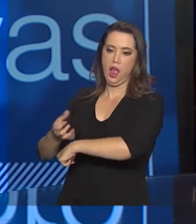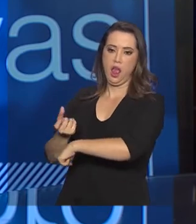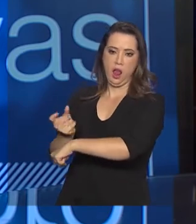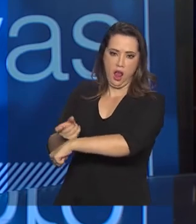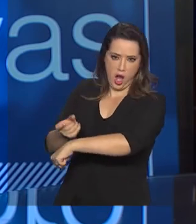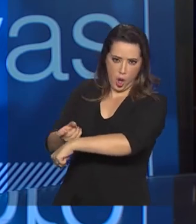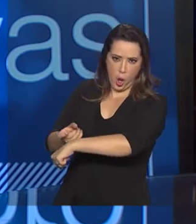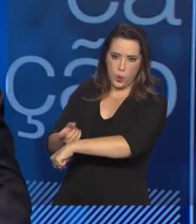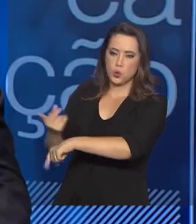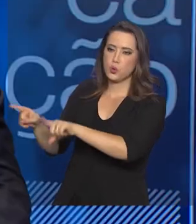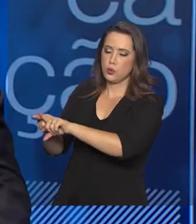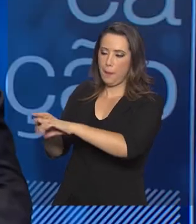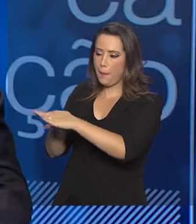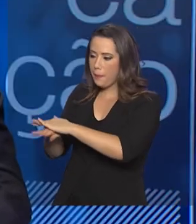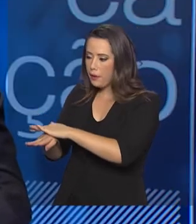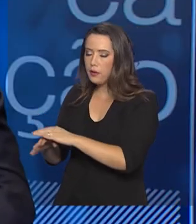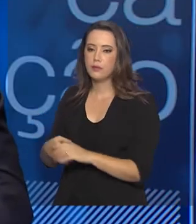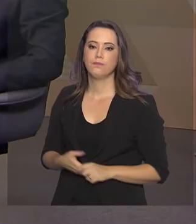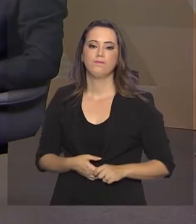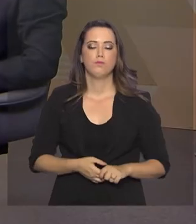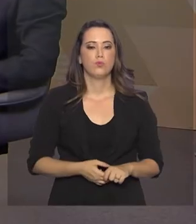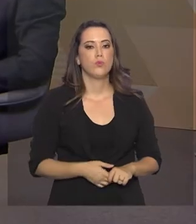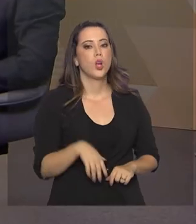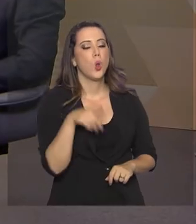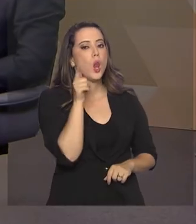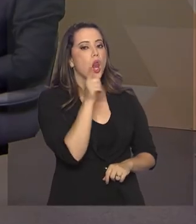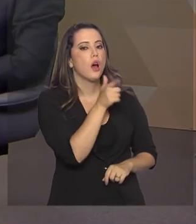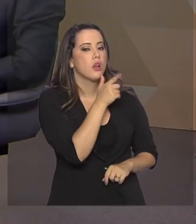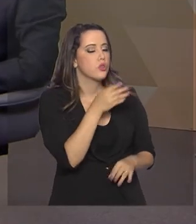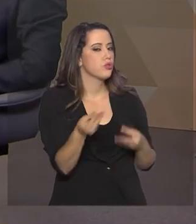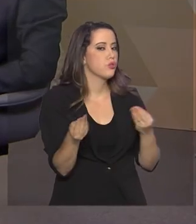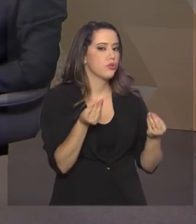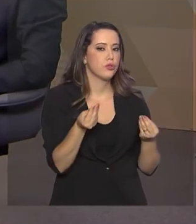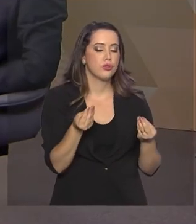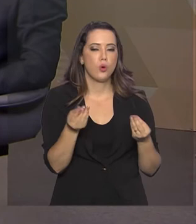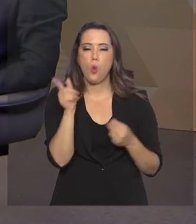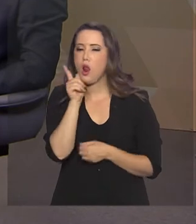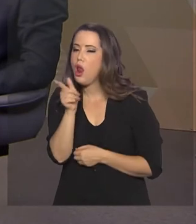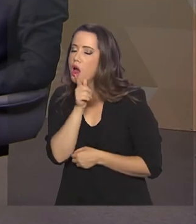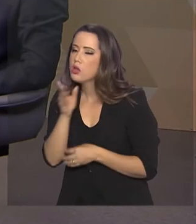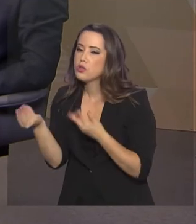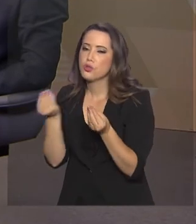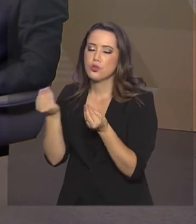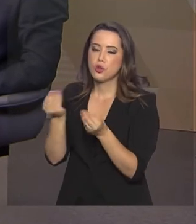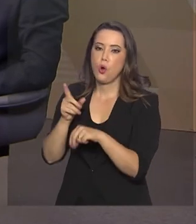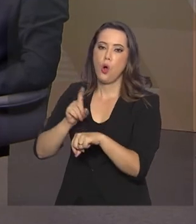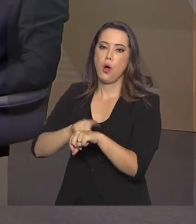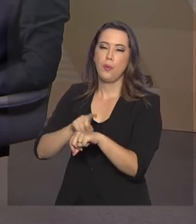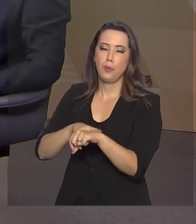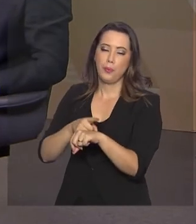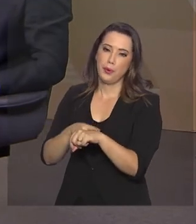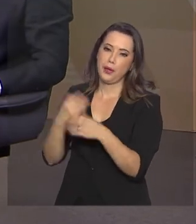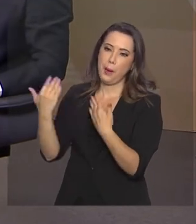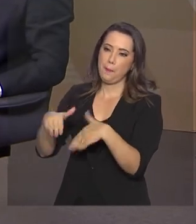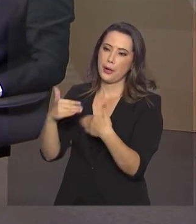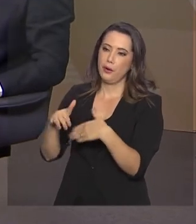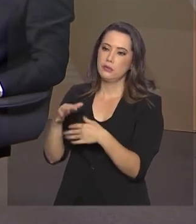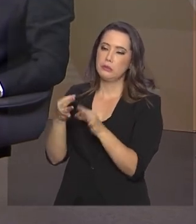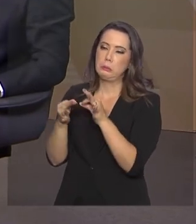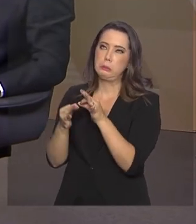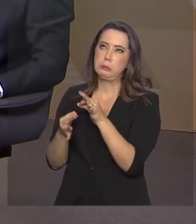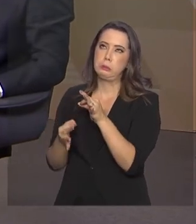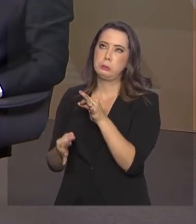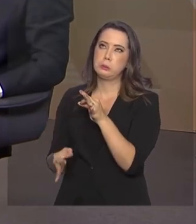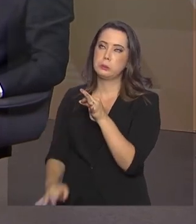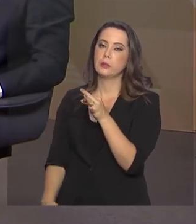Sim, os relógios, tudo. O lanchinho, né? Porque, querendo ou a prova é extensa e tem aquele momento para dar uma descansada um pouco,